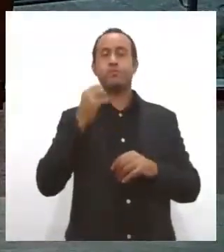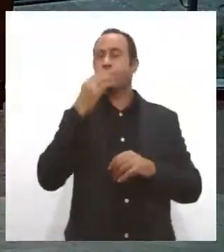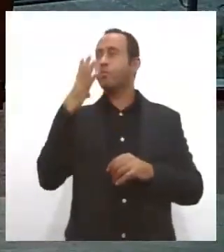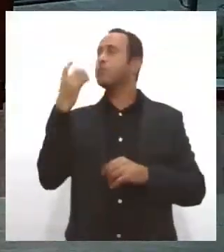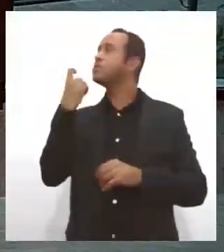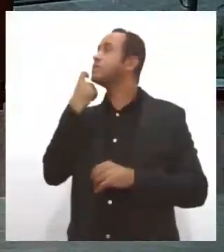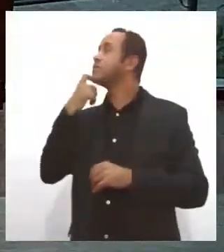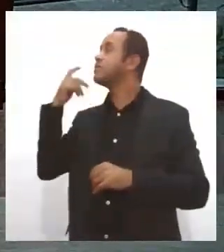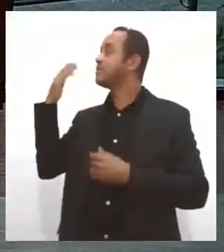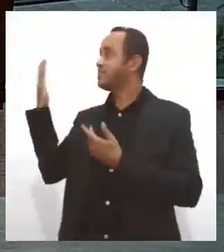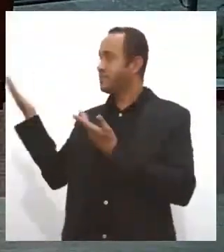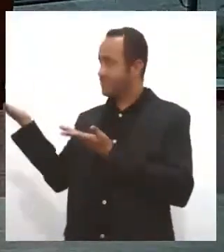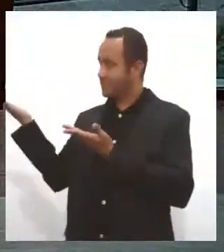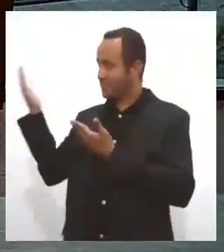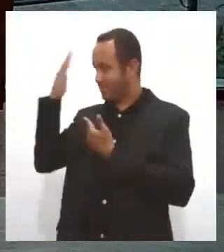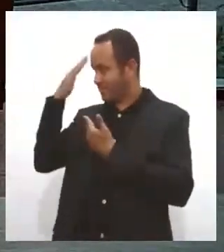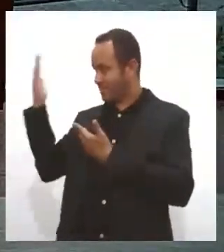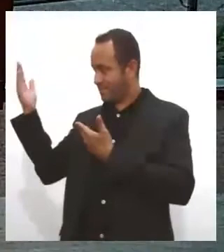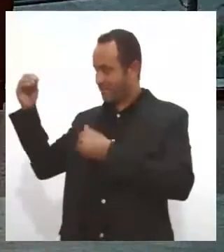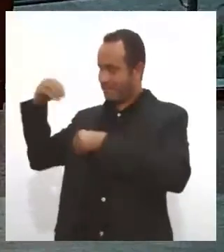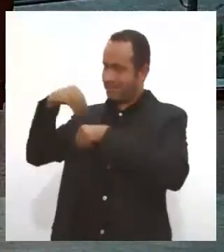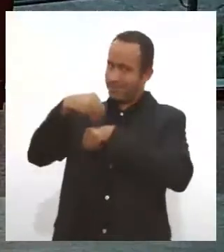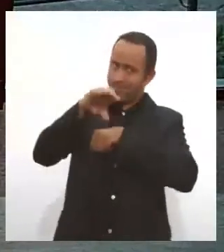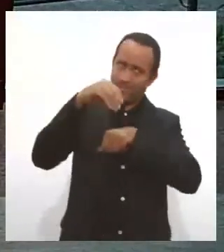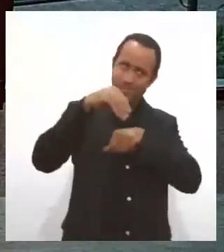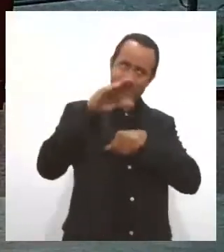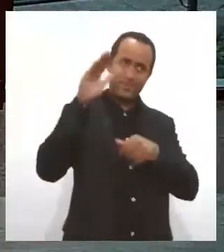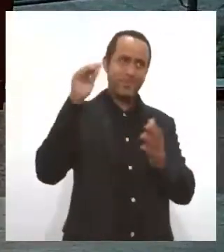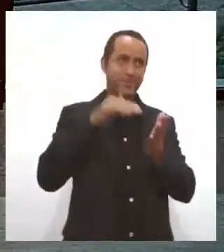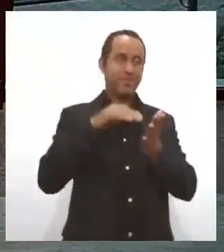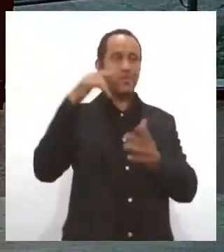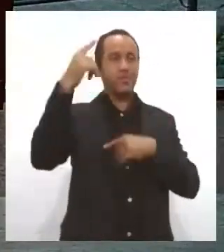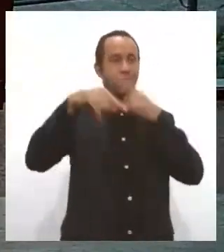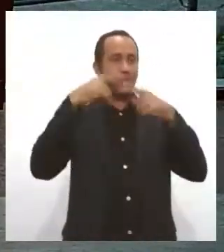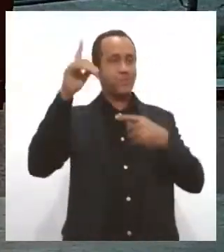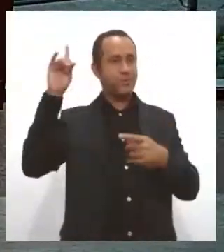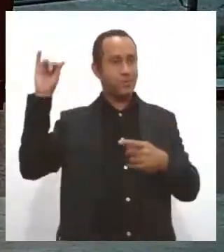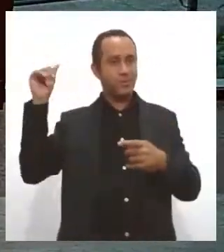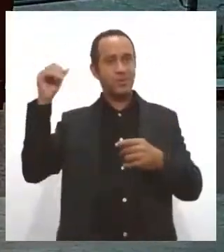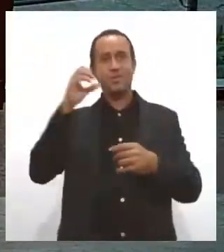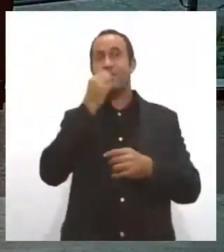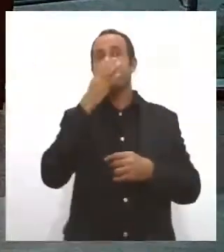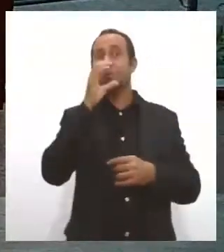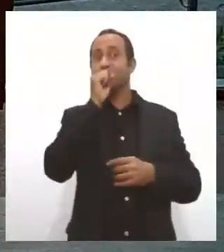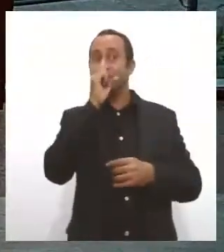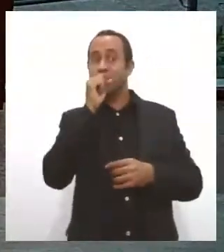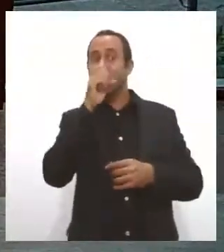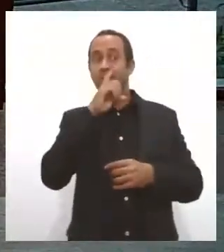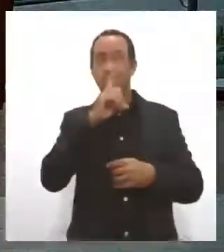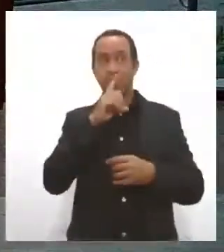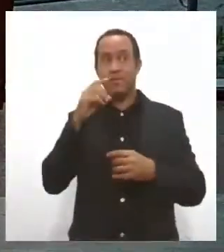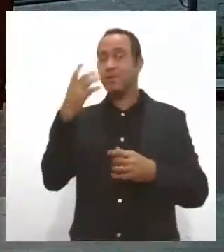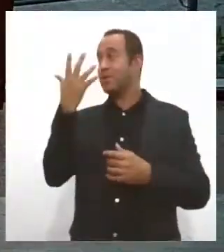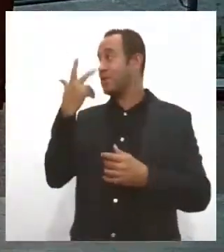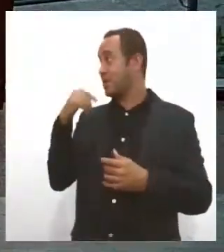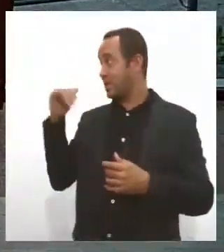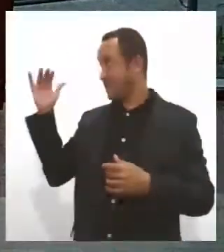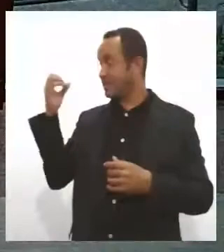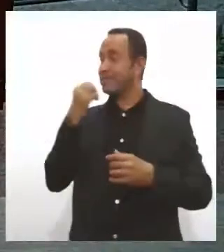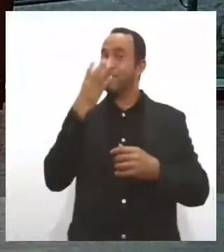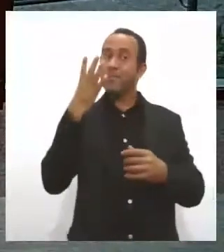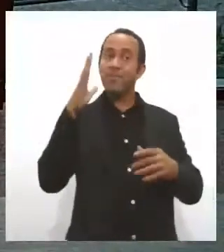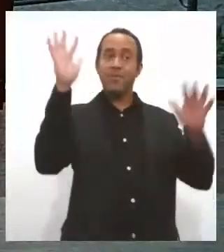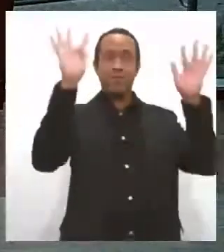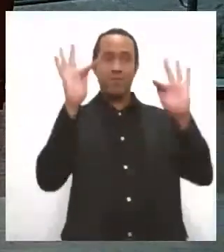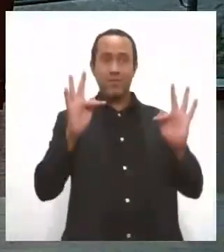você. e obrigada pelas orientações. Até a próxima, tá bom? Bom final de semana e para as crianças, o Dia da Criança, tá